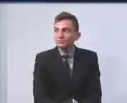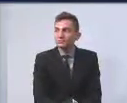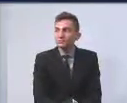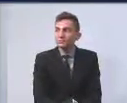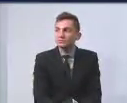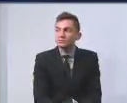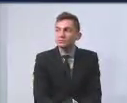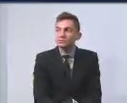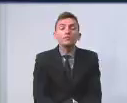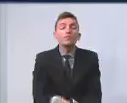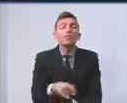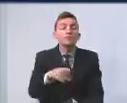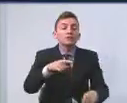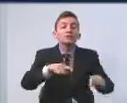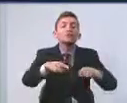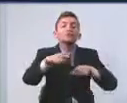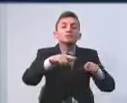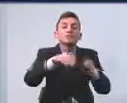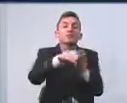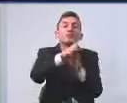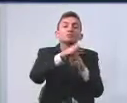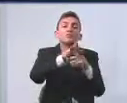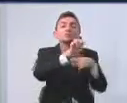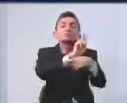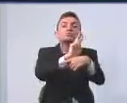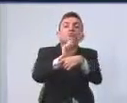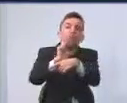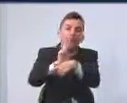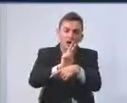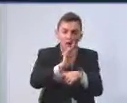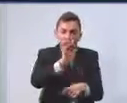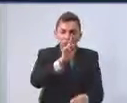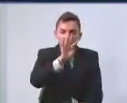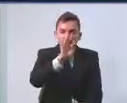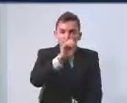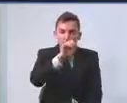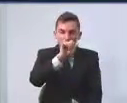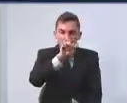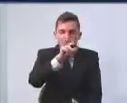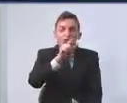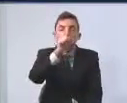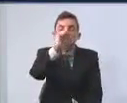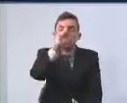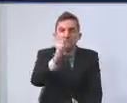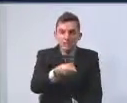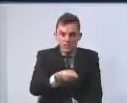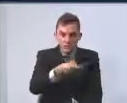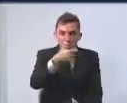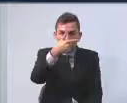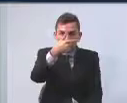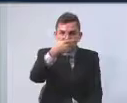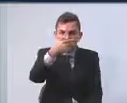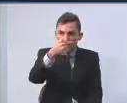na gestão dos conselhos tutelares, 1 milhão 207 mil e 400 reais.